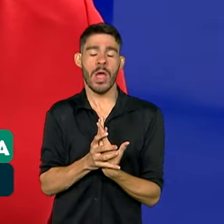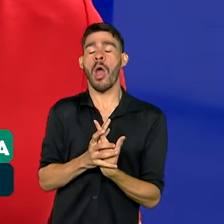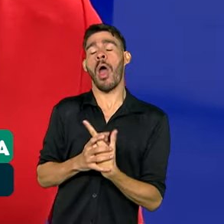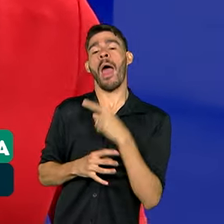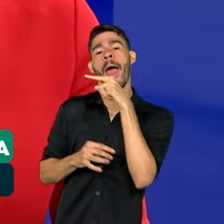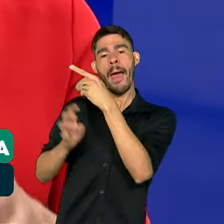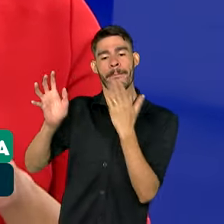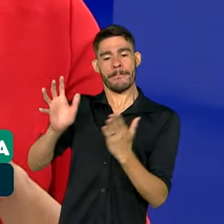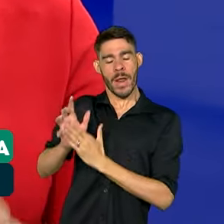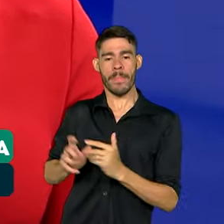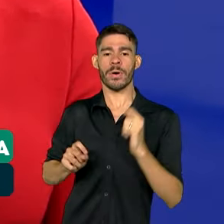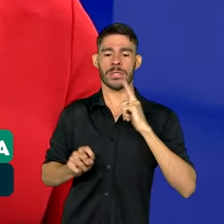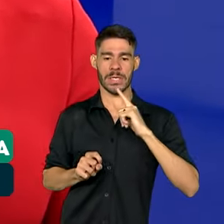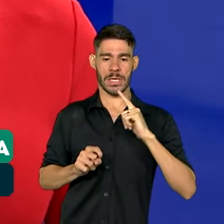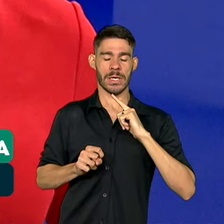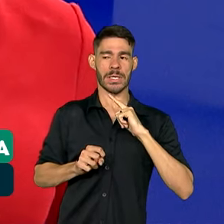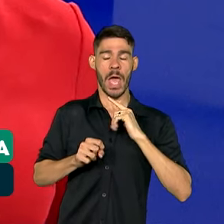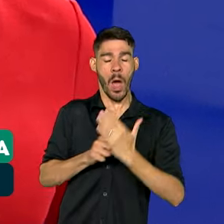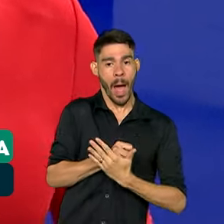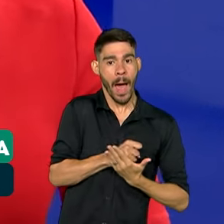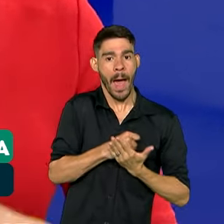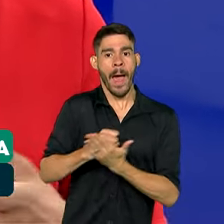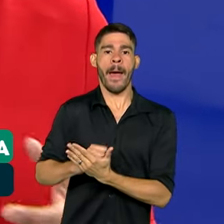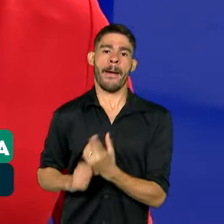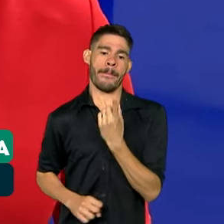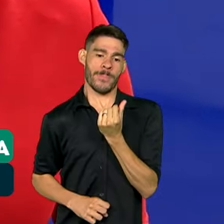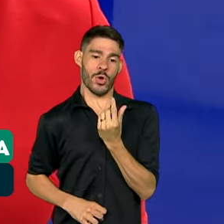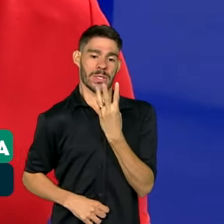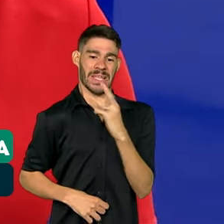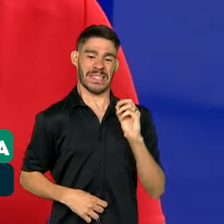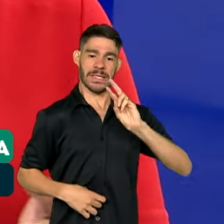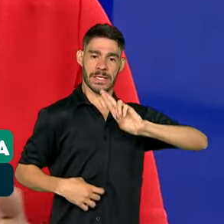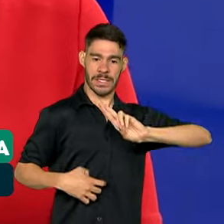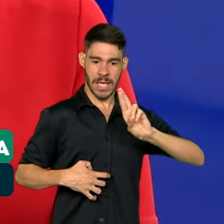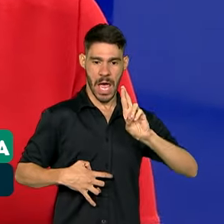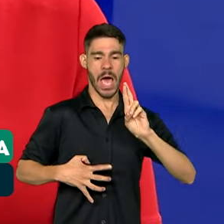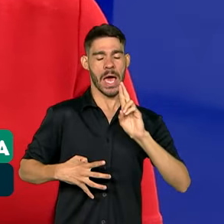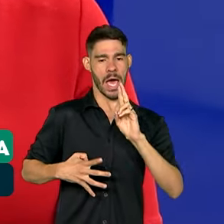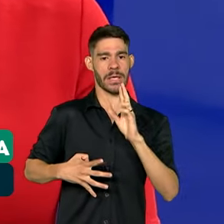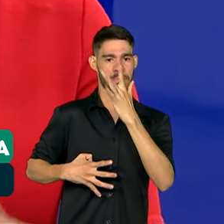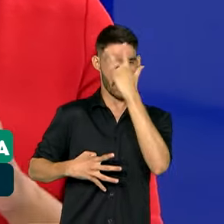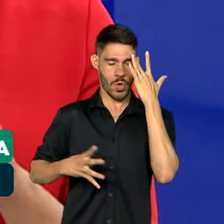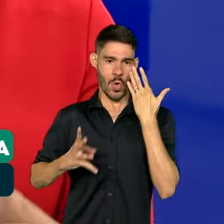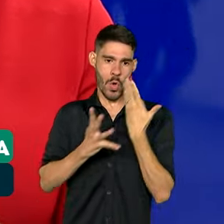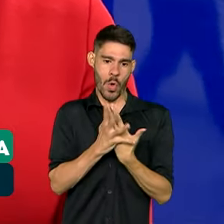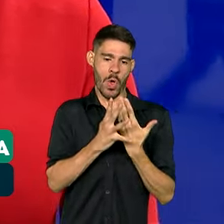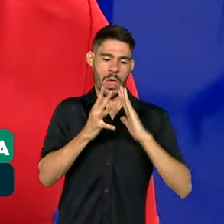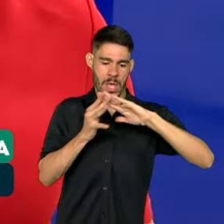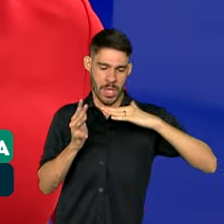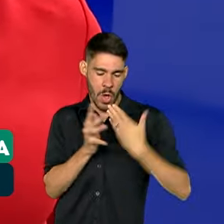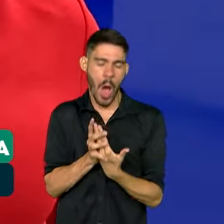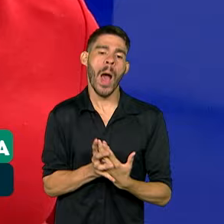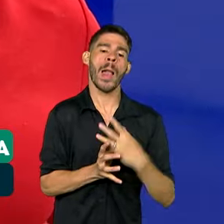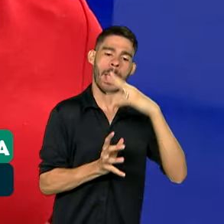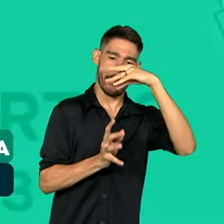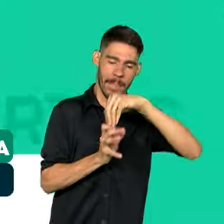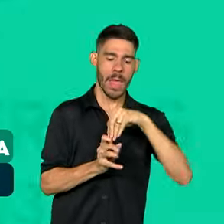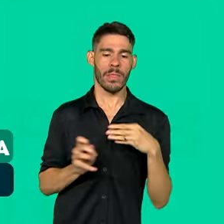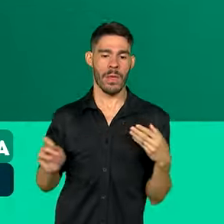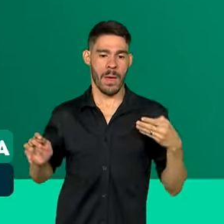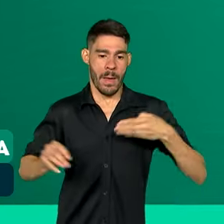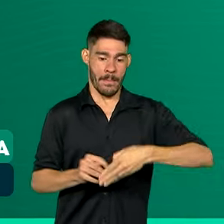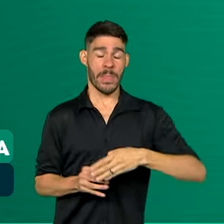oferece uma bolsa de 300 reais aos estudantes de escolas públicas que integram o programa.